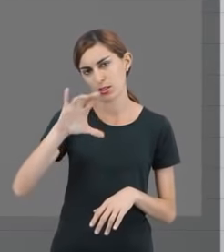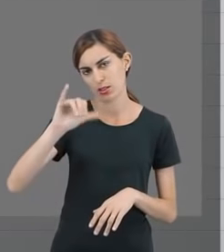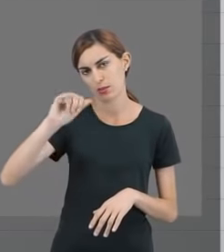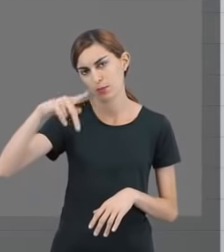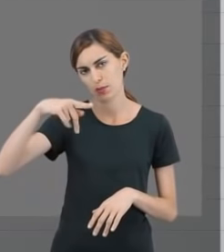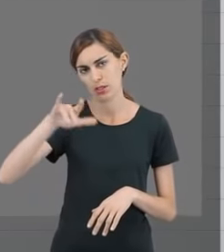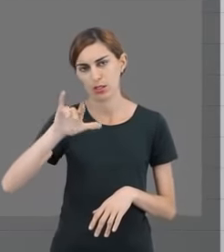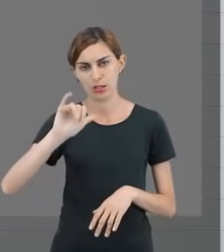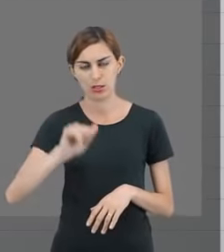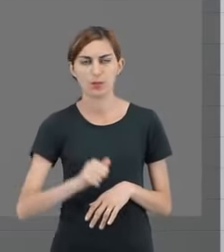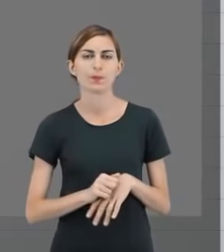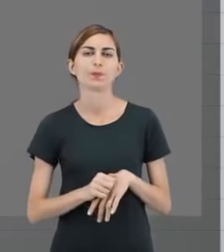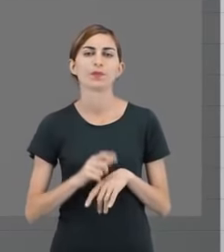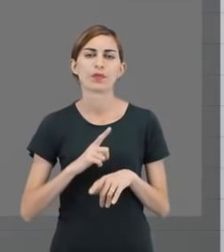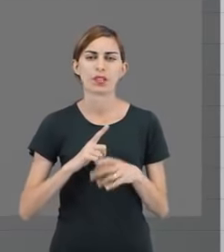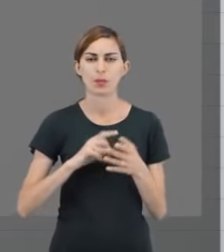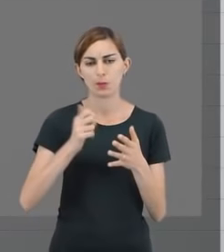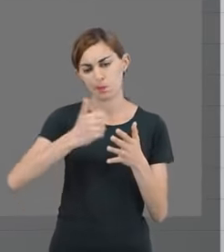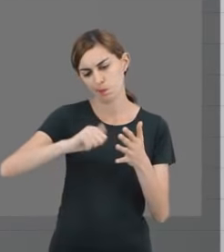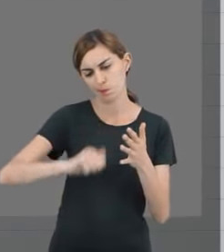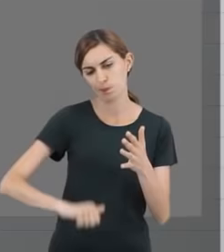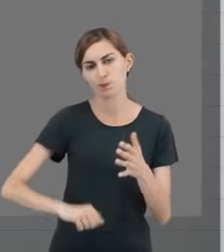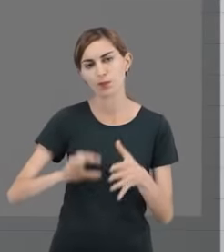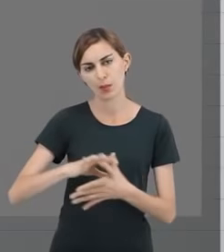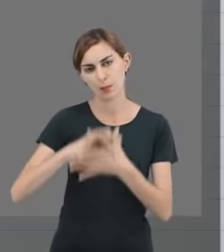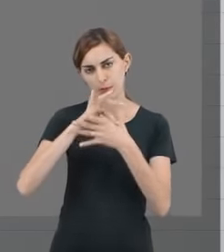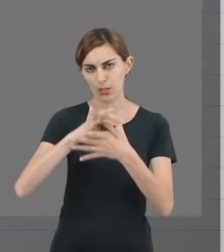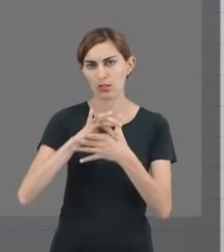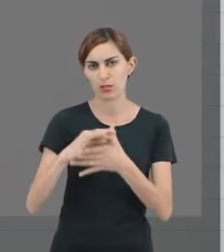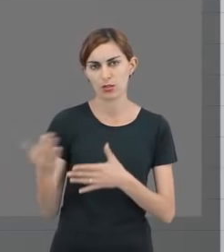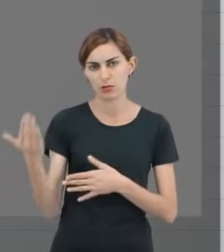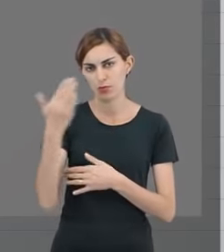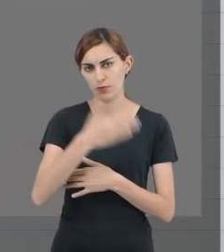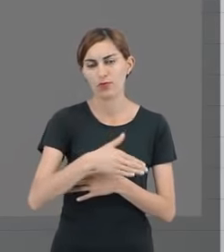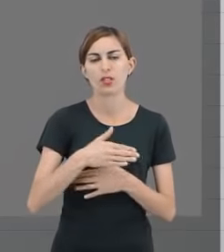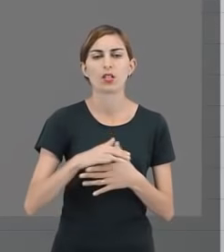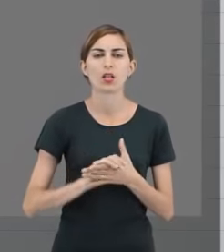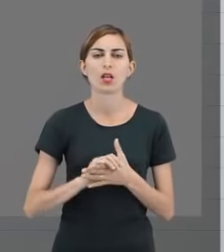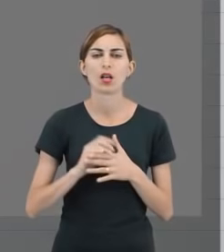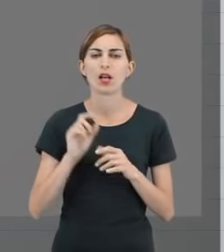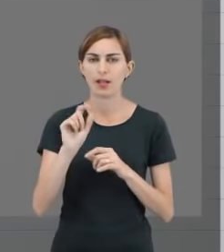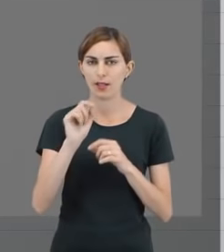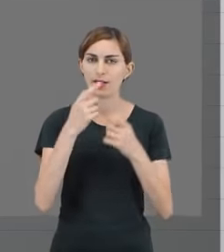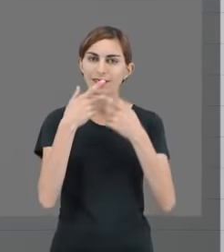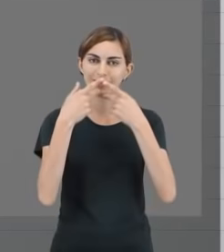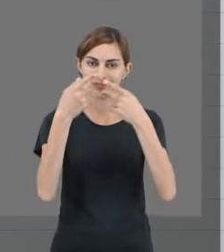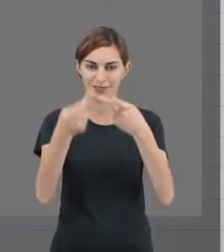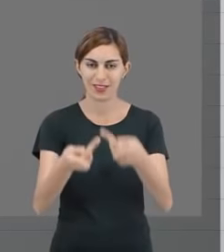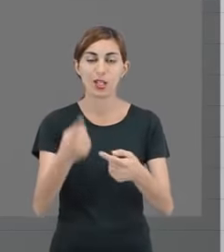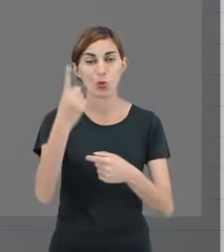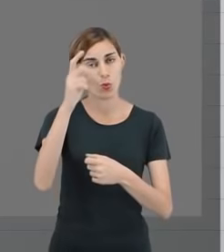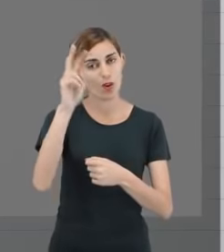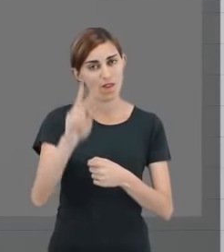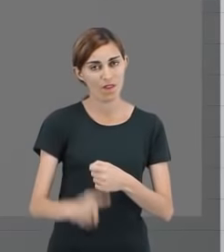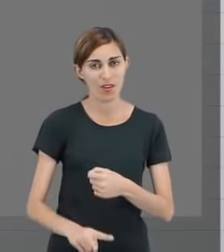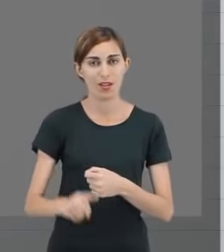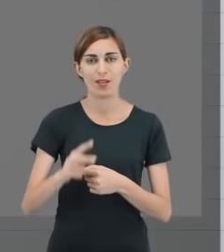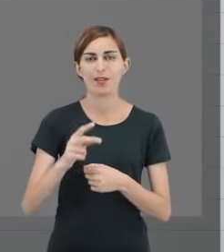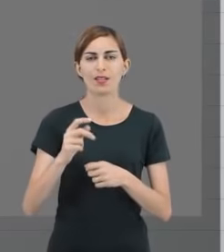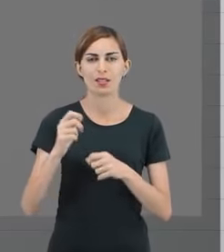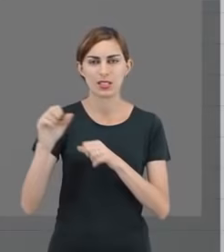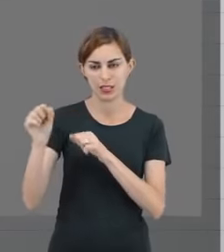disciplina como um todo. E você tem as avaliações presenciais, que são aquelas que eu falei, que uma vez por